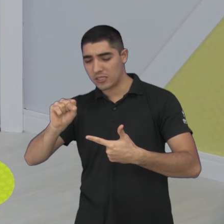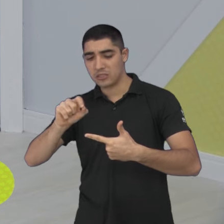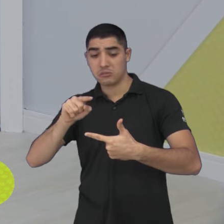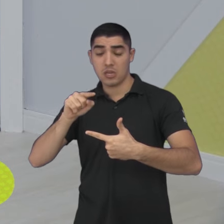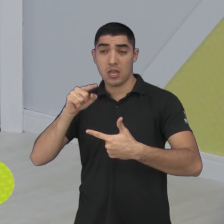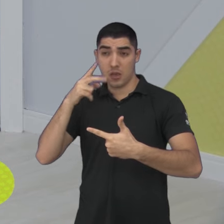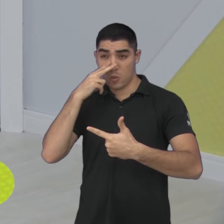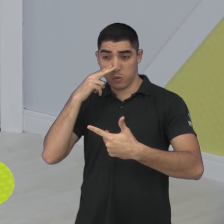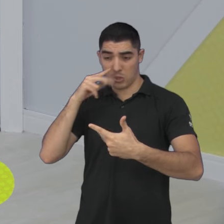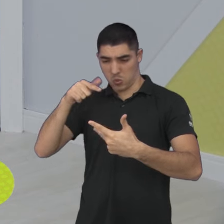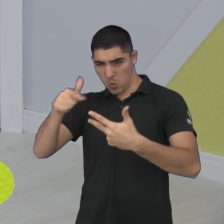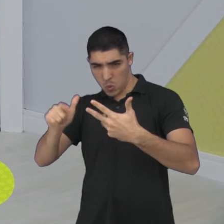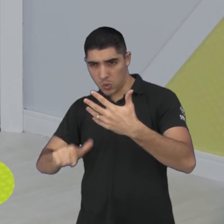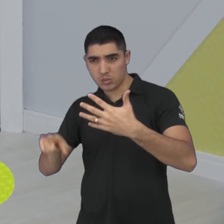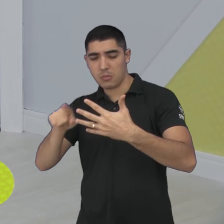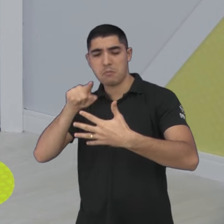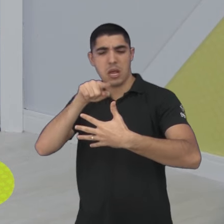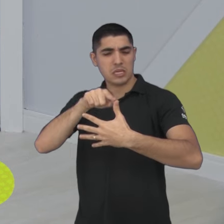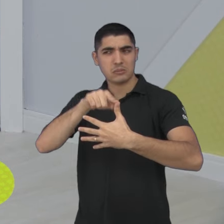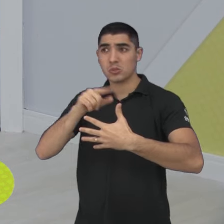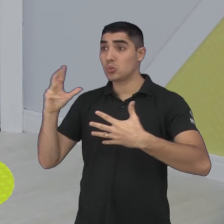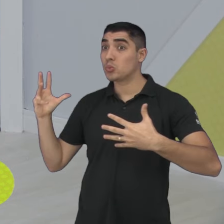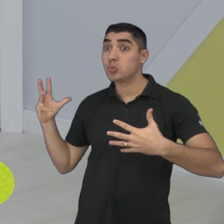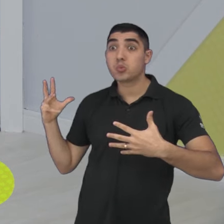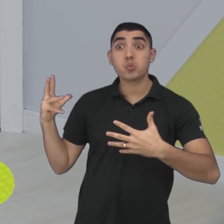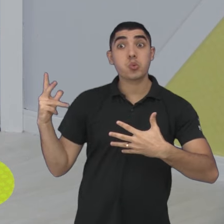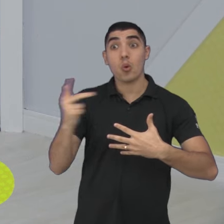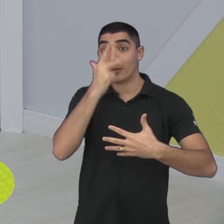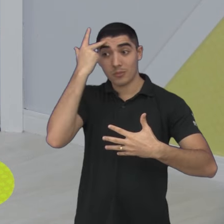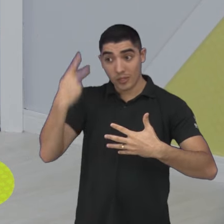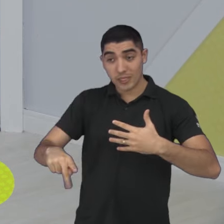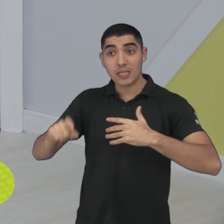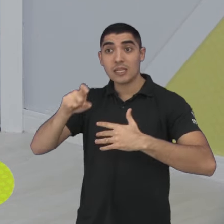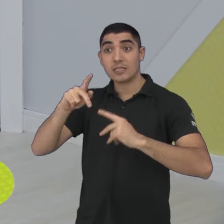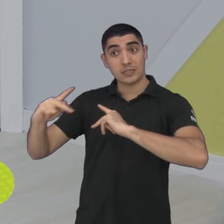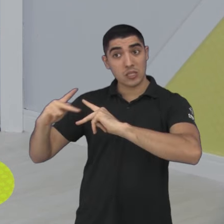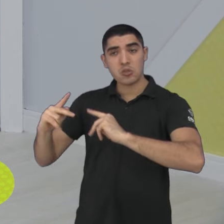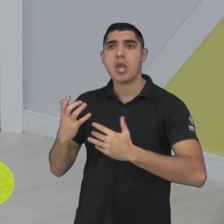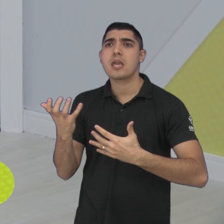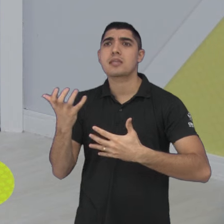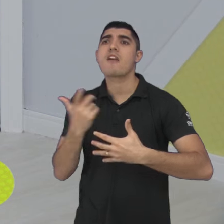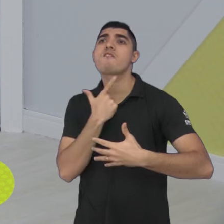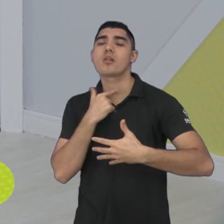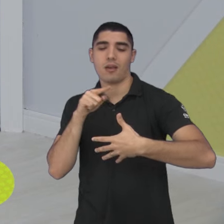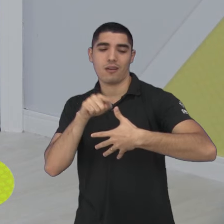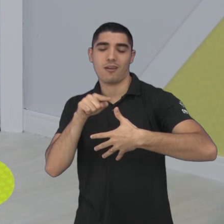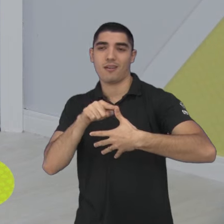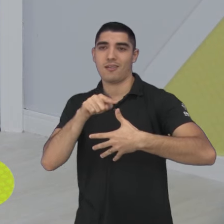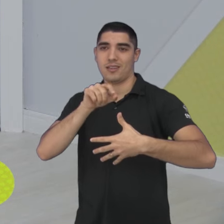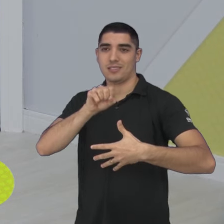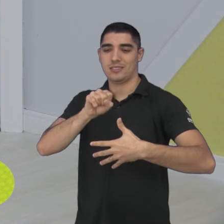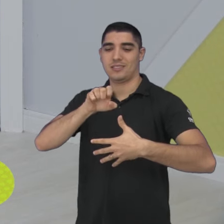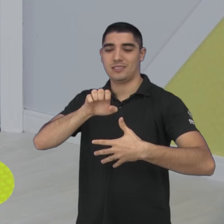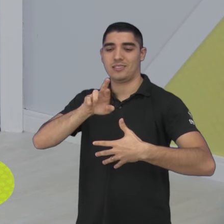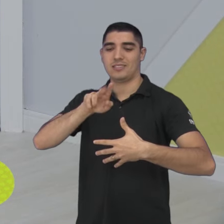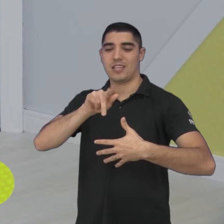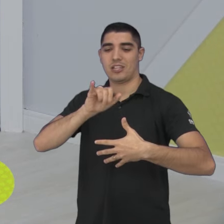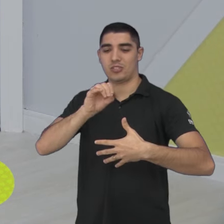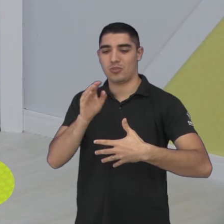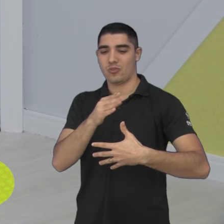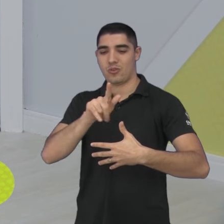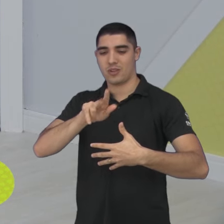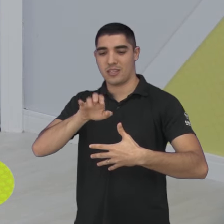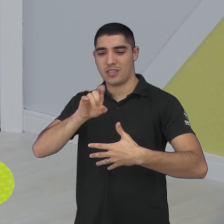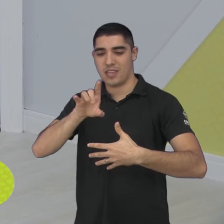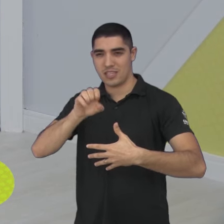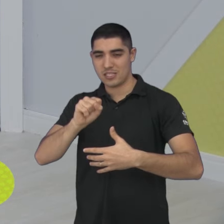quase que uma unanimidade aqui em São José para que viesse dirigir aqui a Águia do Vale. Tanto é que nos últimos quatro jogos